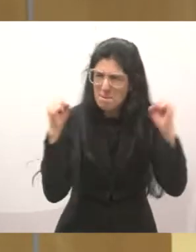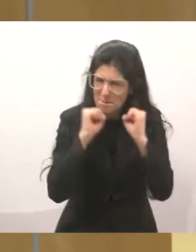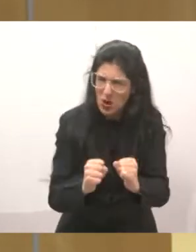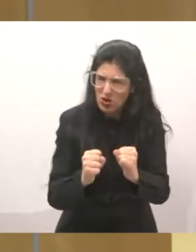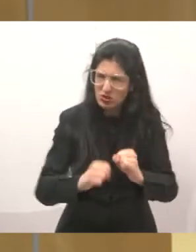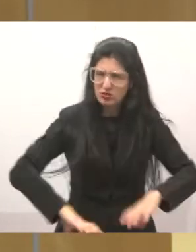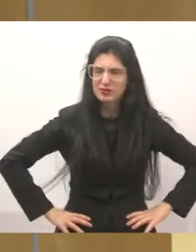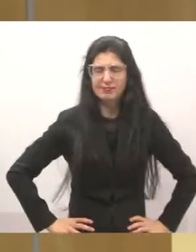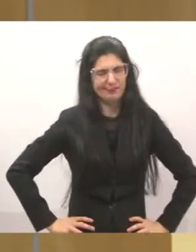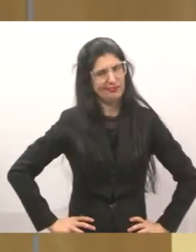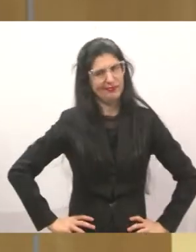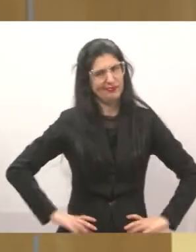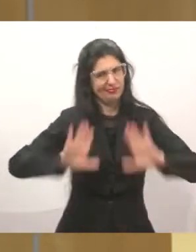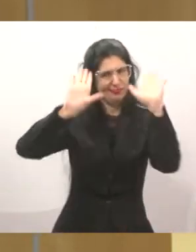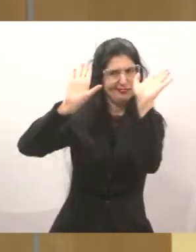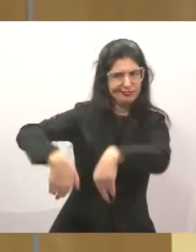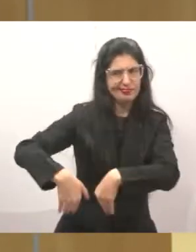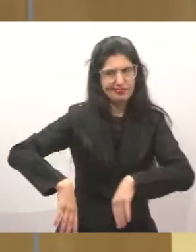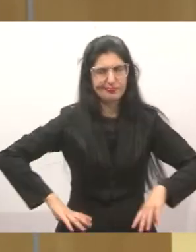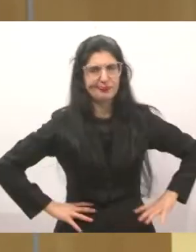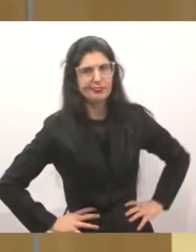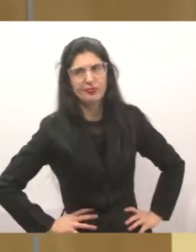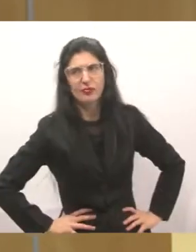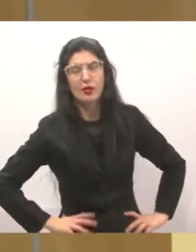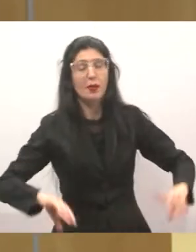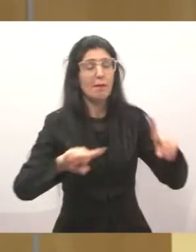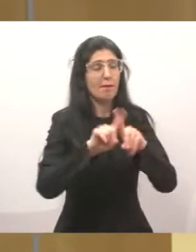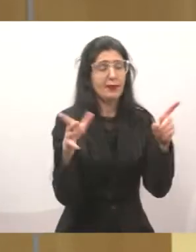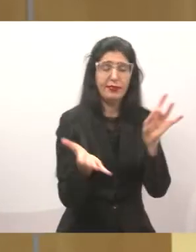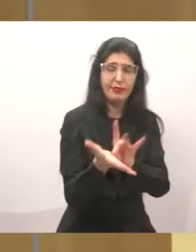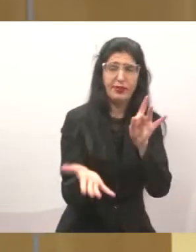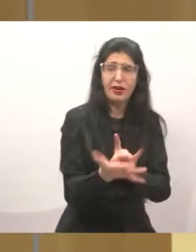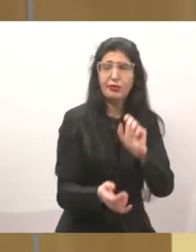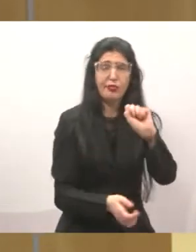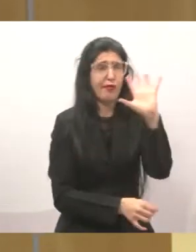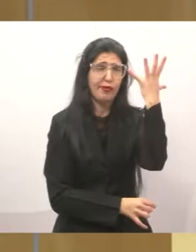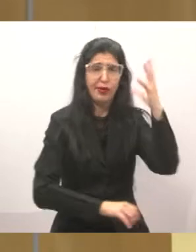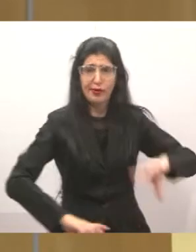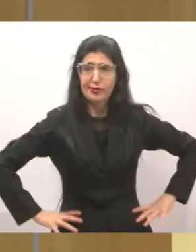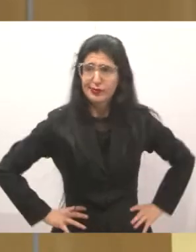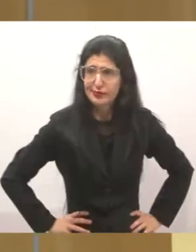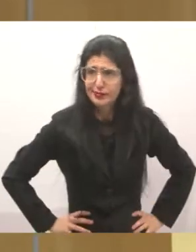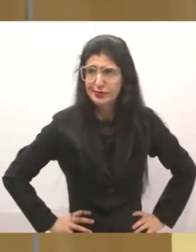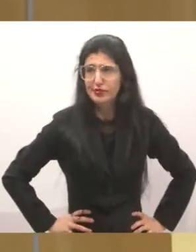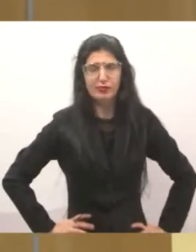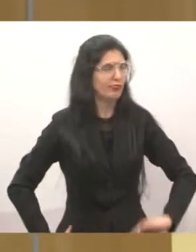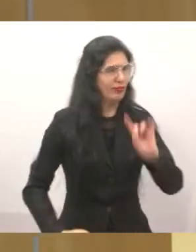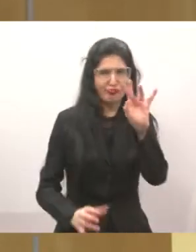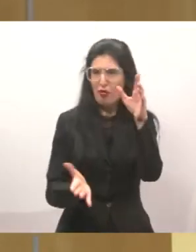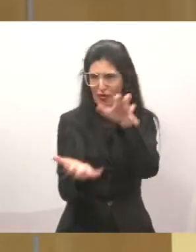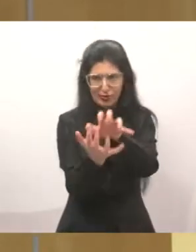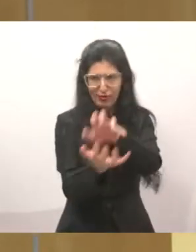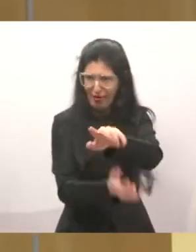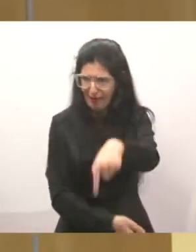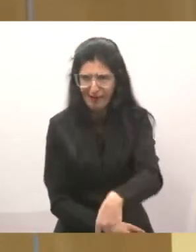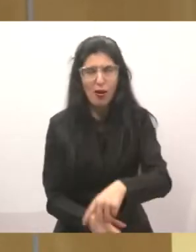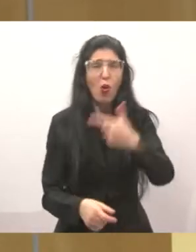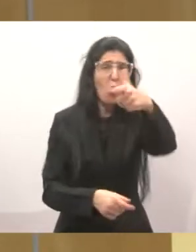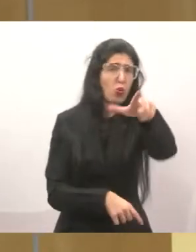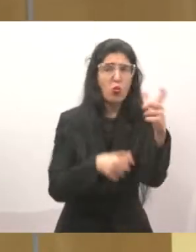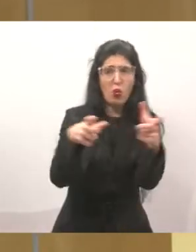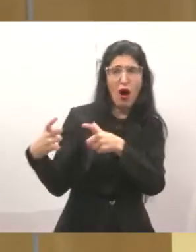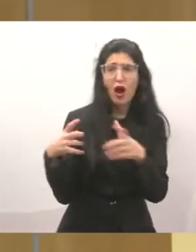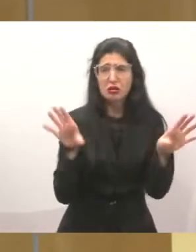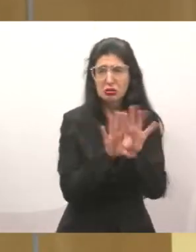comecei a avaliar e ver que realmente essa é a realidade. A gente volta e meia, não só aqui em Jacarei, em outros lugares, a gente encontra alguns